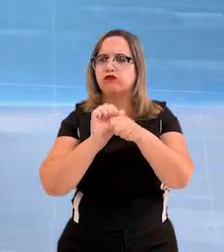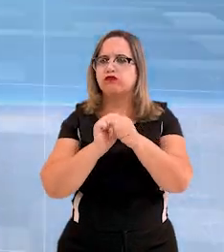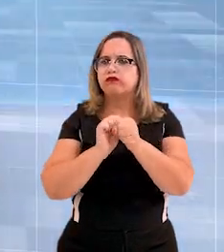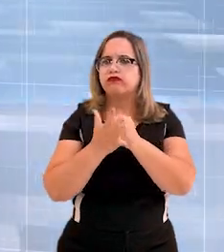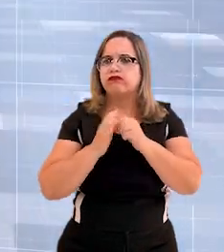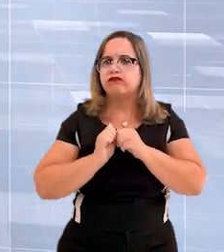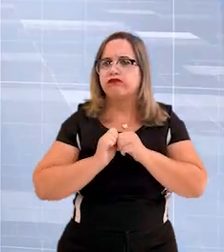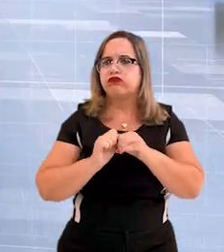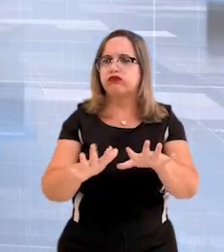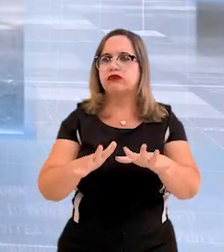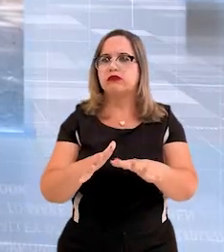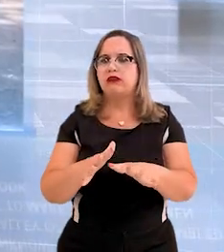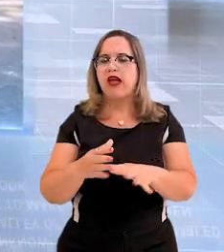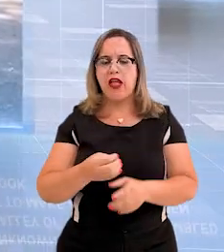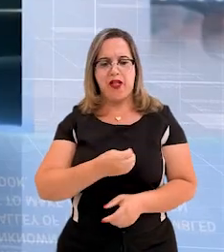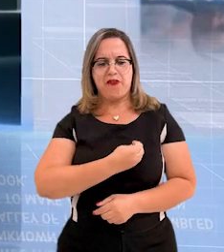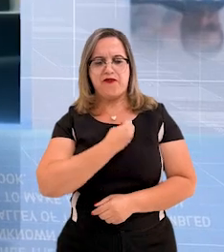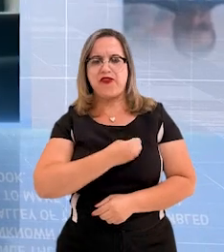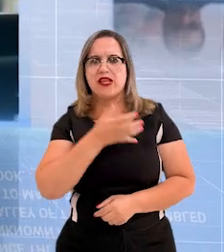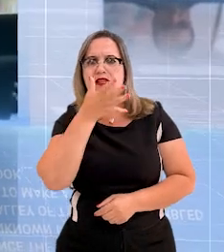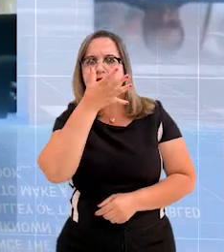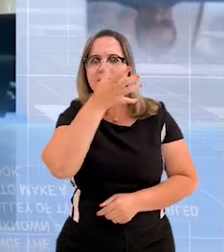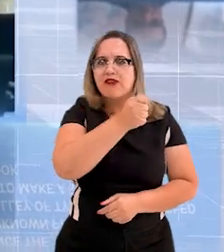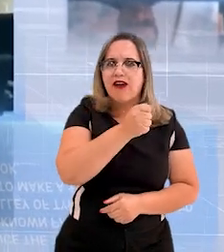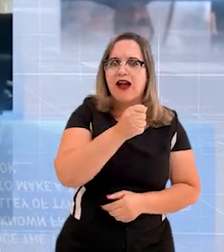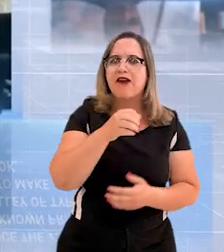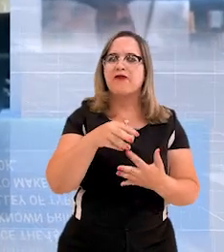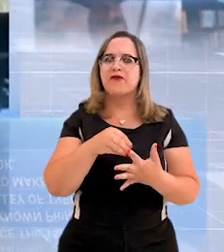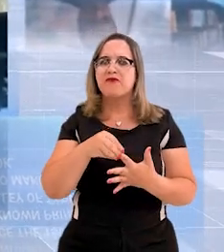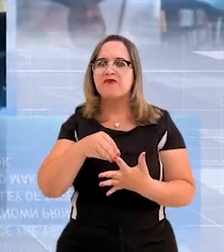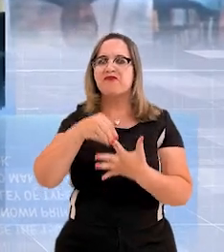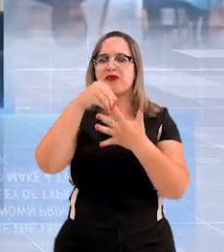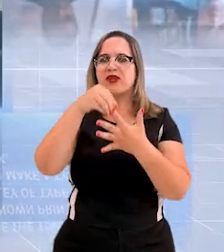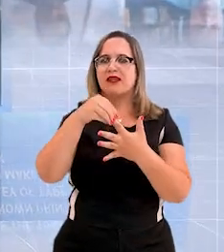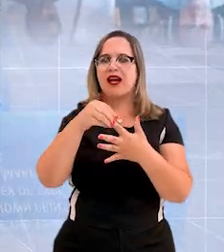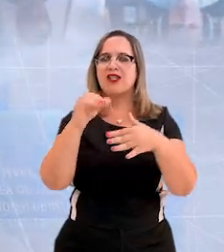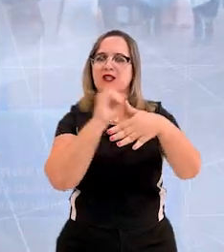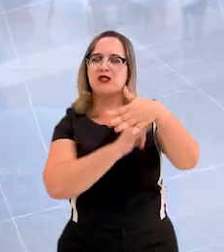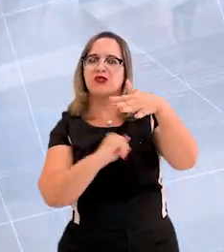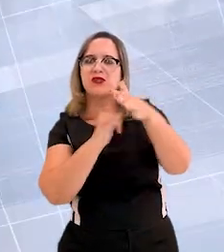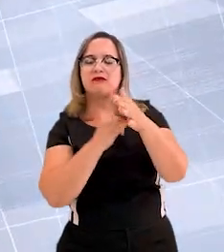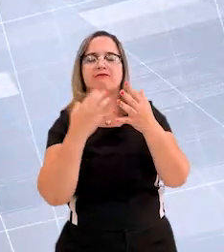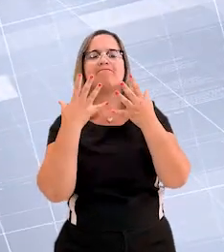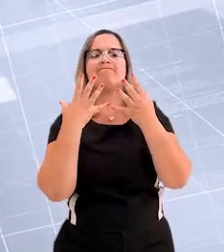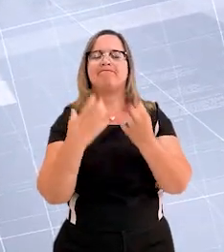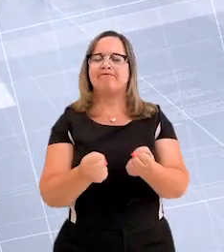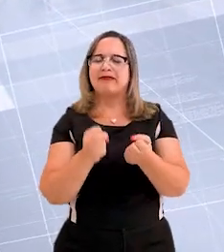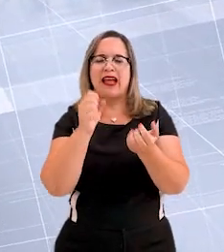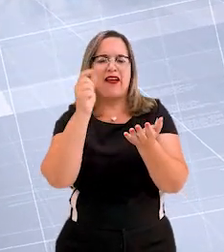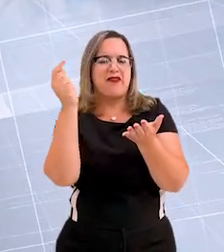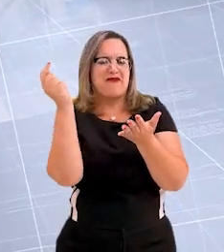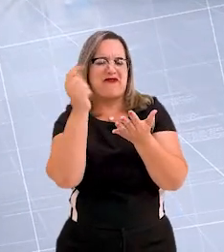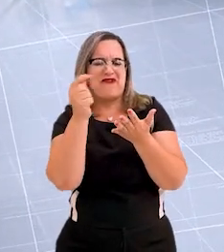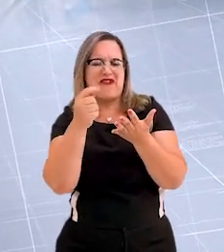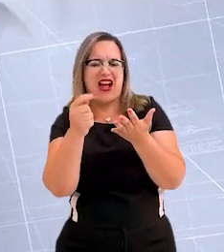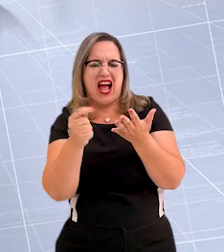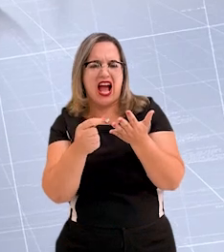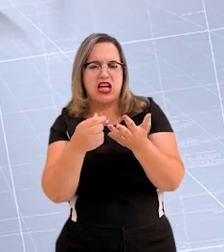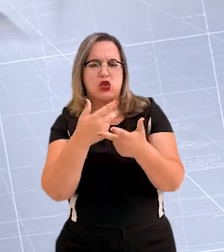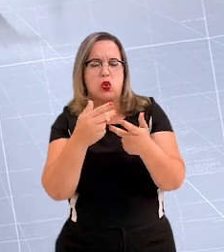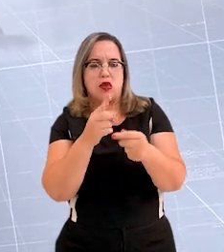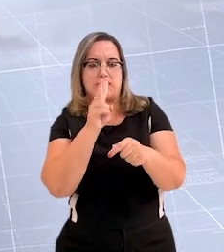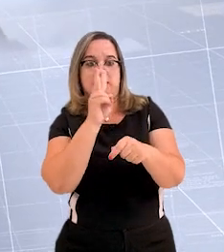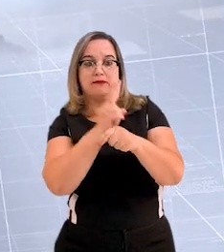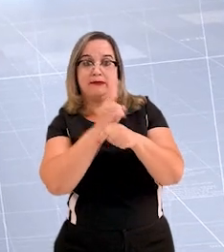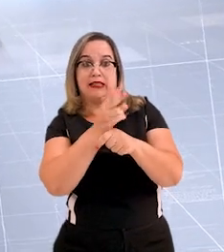Salvar vidas foi a prioridade da instituição, que adotou uma série de medidas